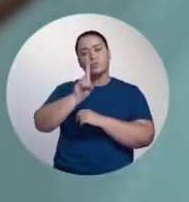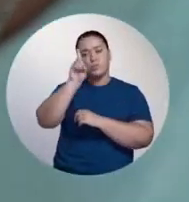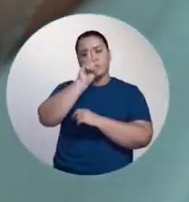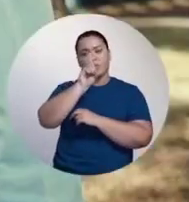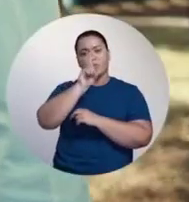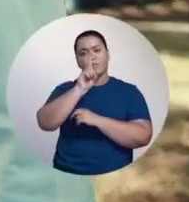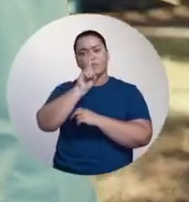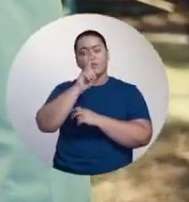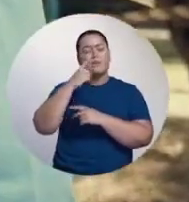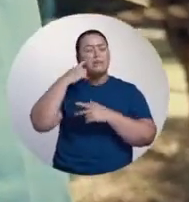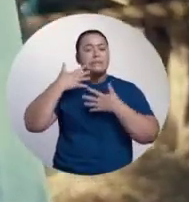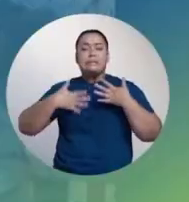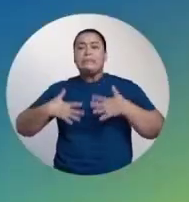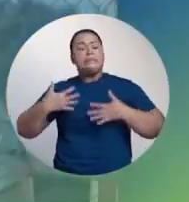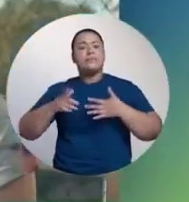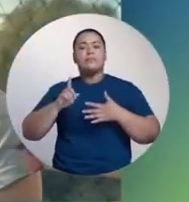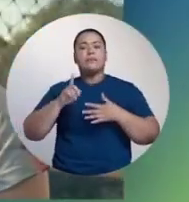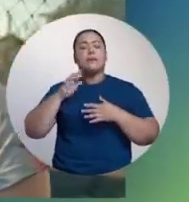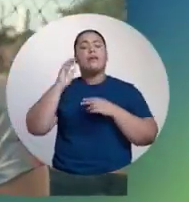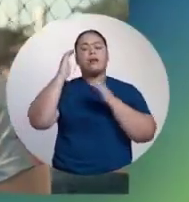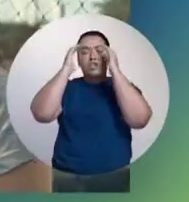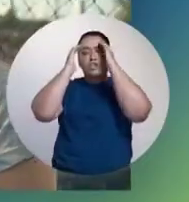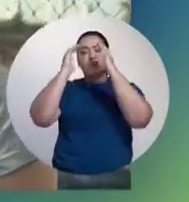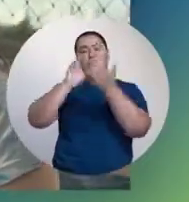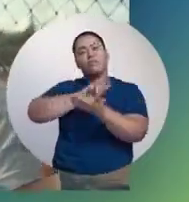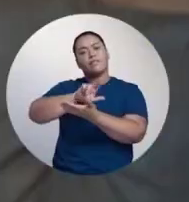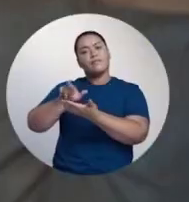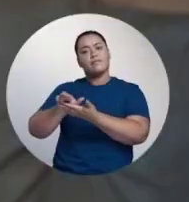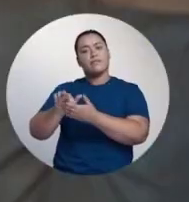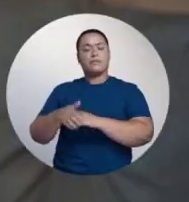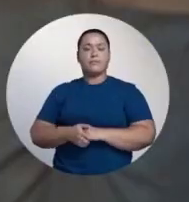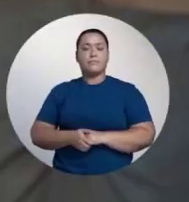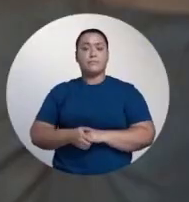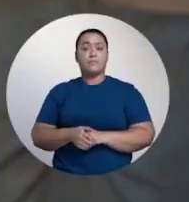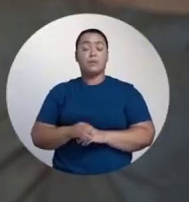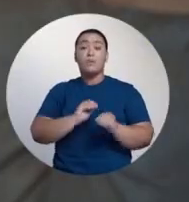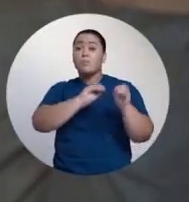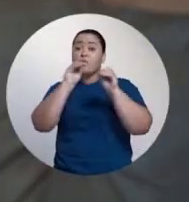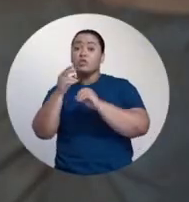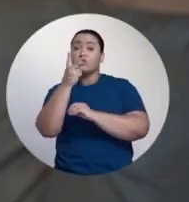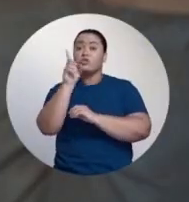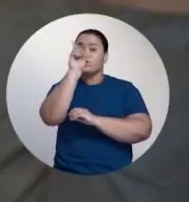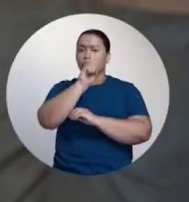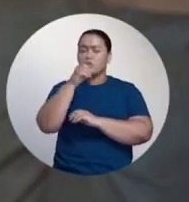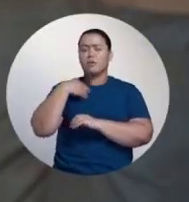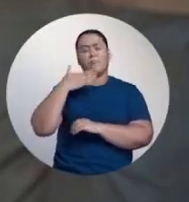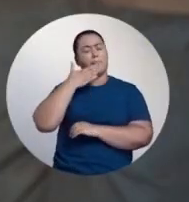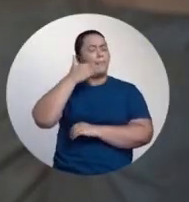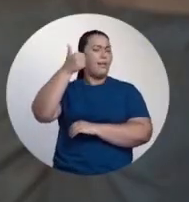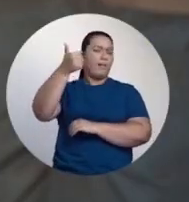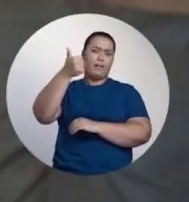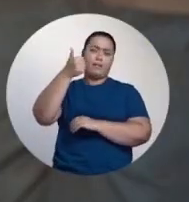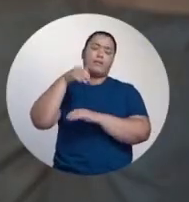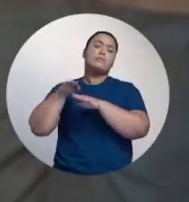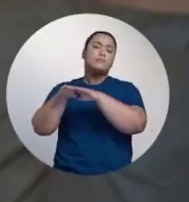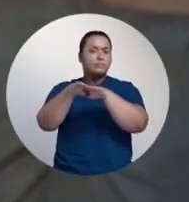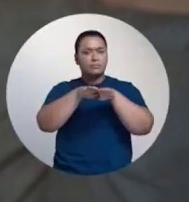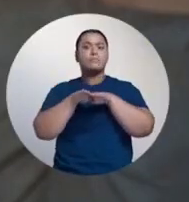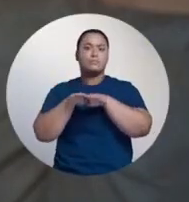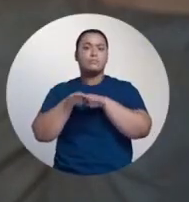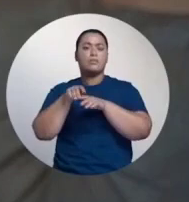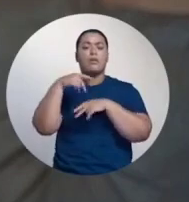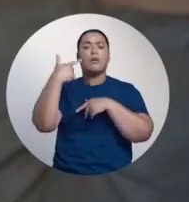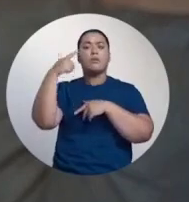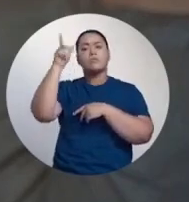semana Menos estresse E mais respeito A diversidade Quando fui pra dois domingos Na minha opinião Ficou muito mais justo E mais